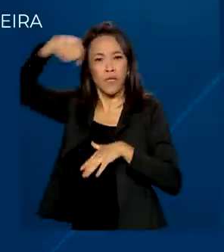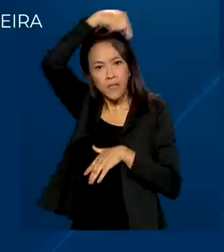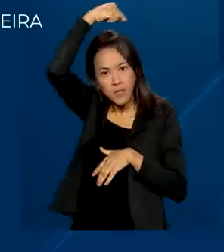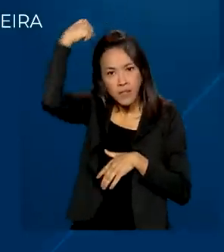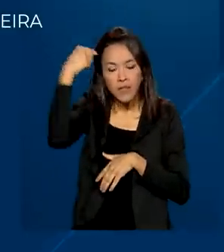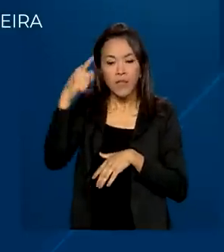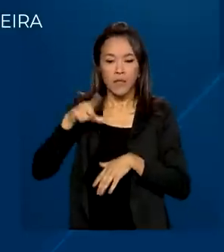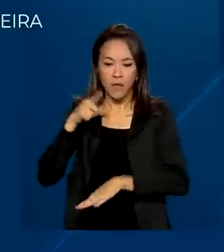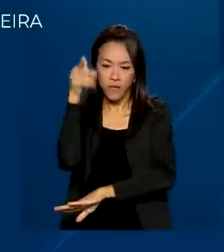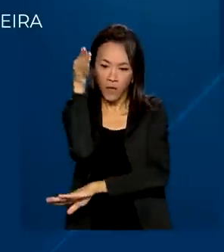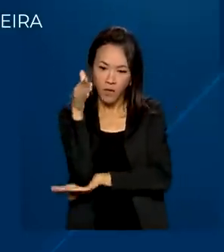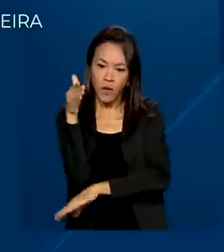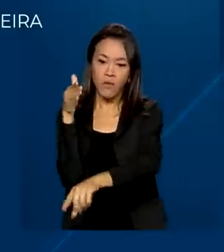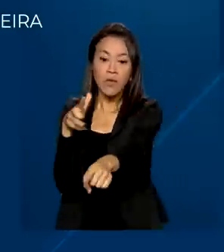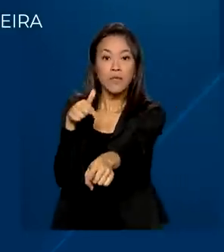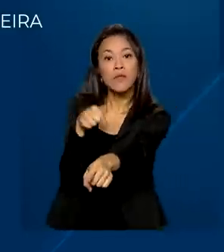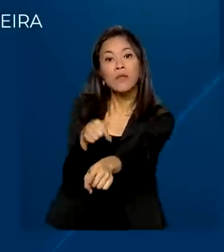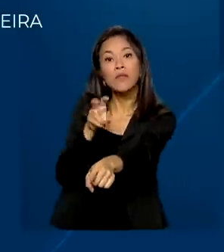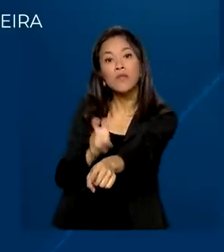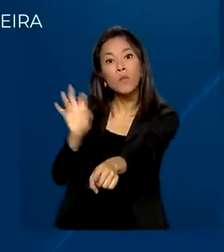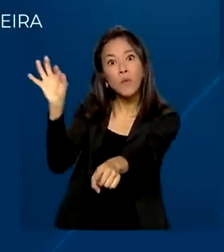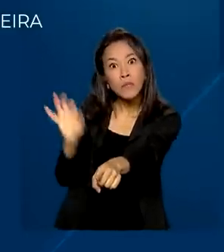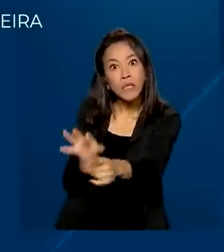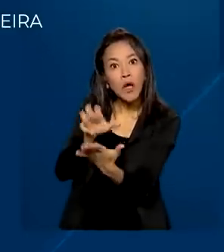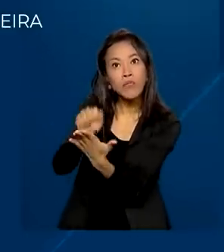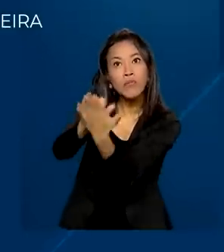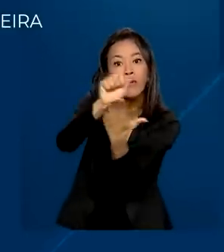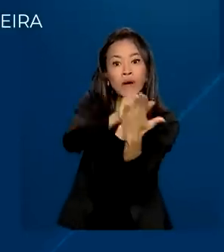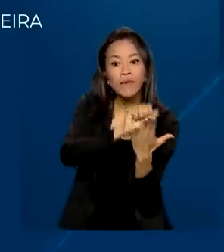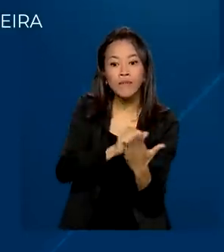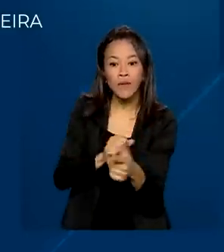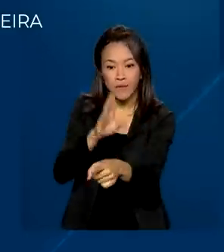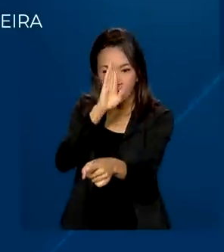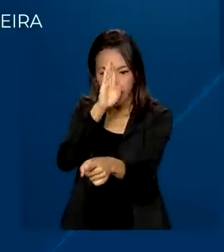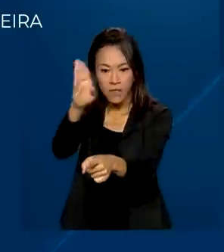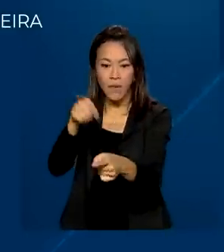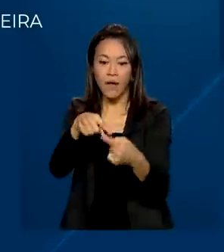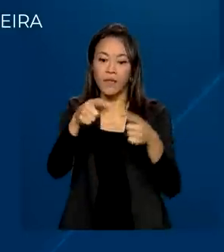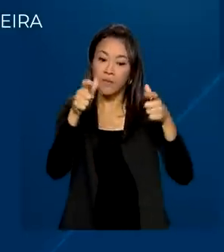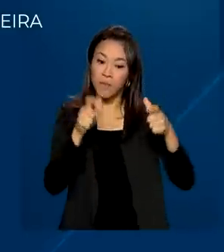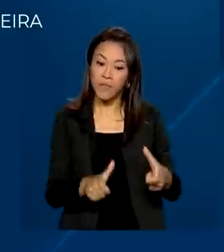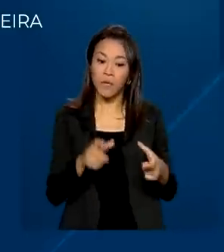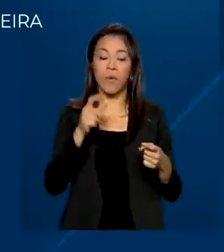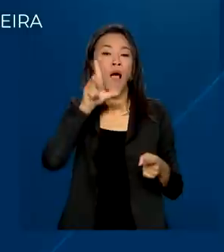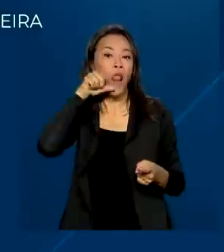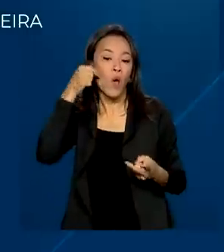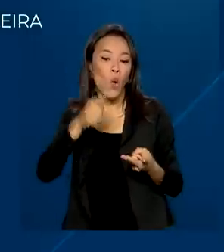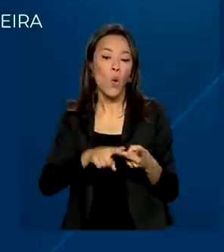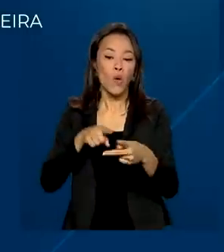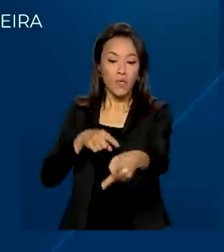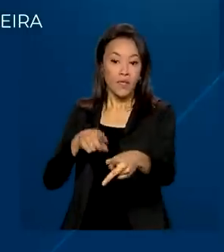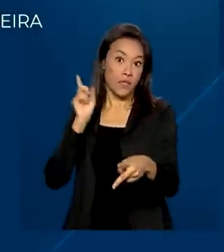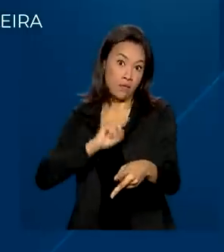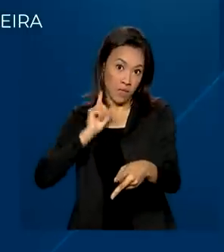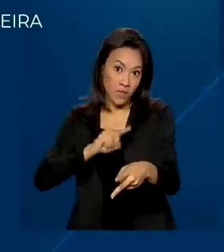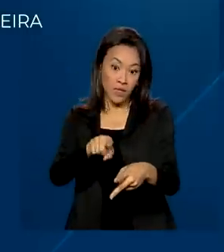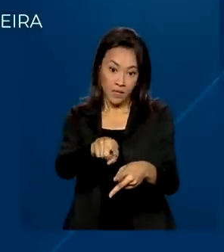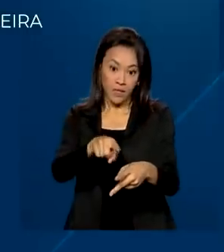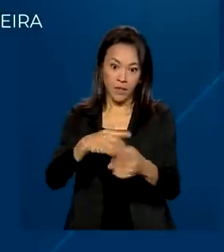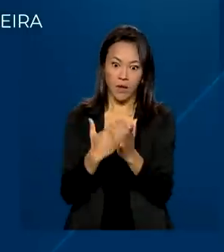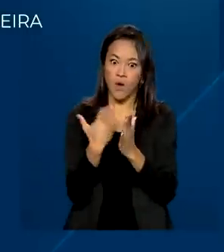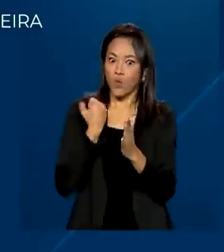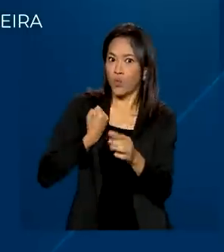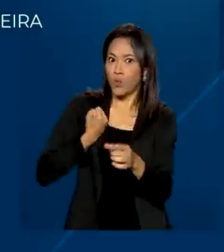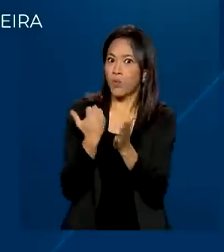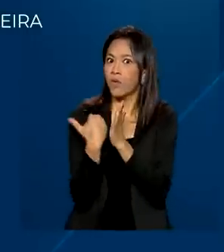registrou 75% nos principais destinos. Estados como Alagoas e Minas Gerais registraram números